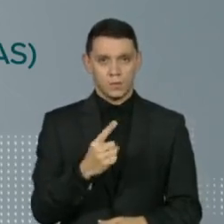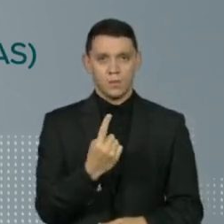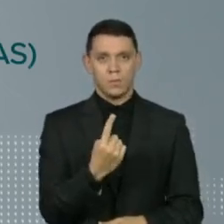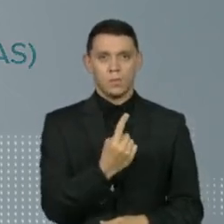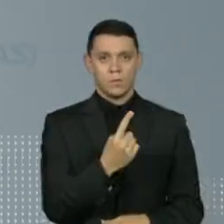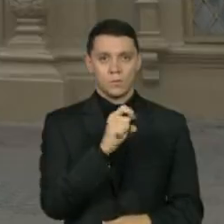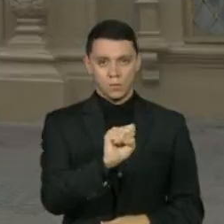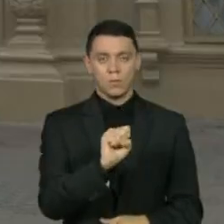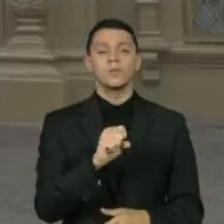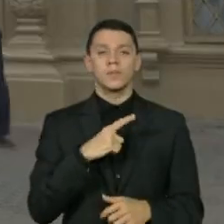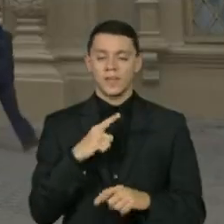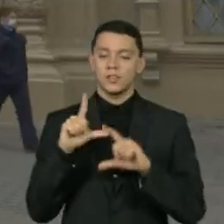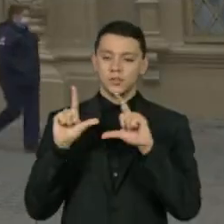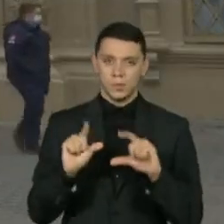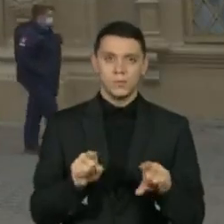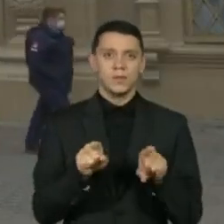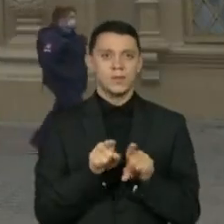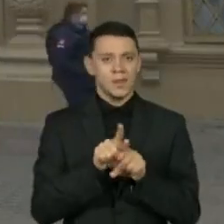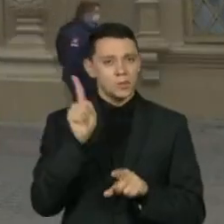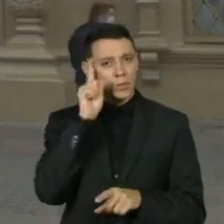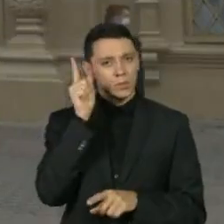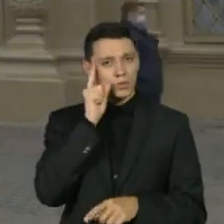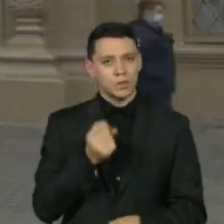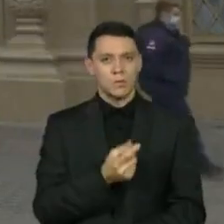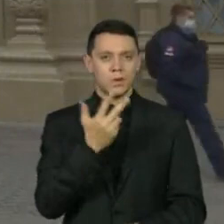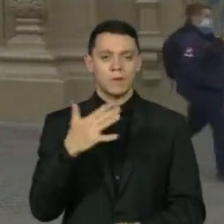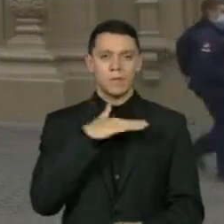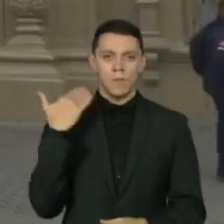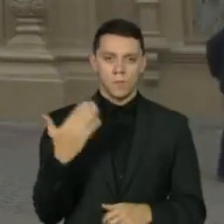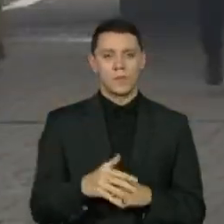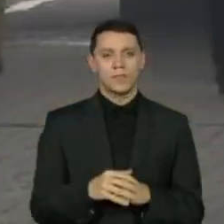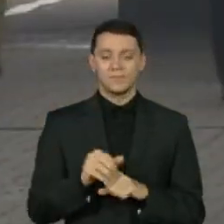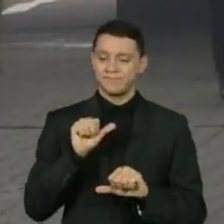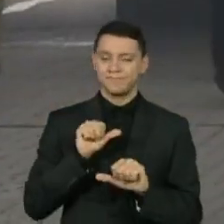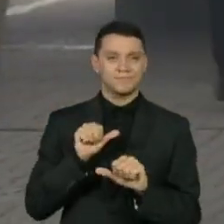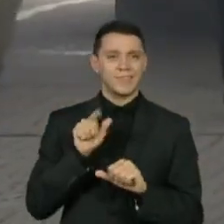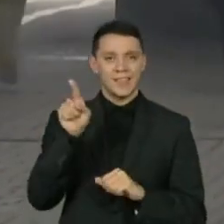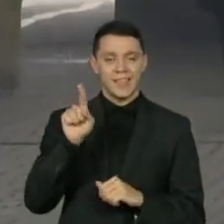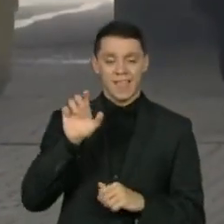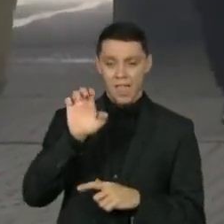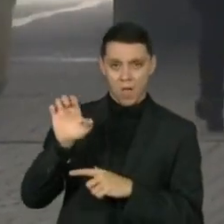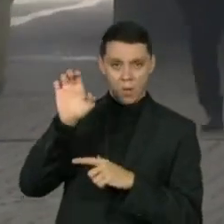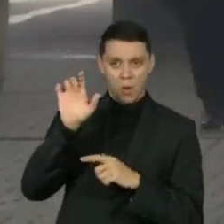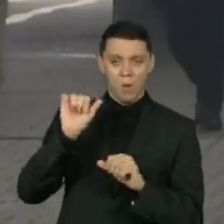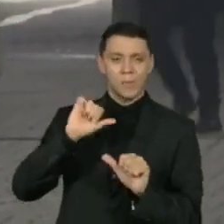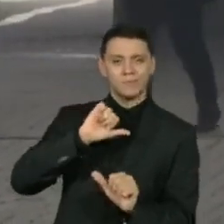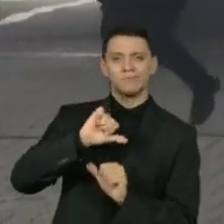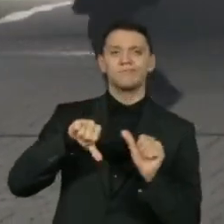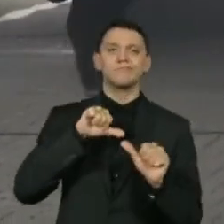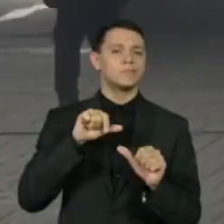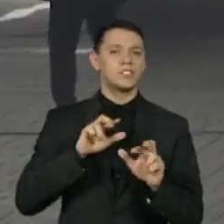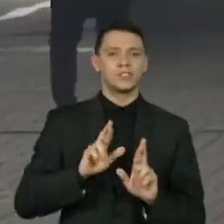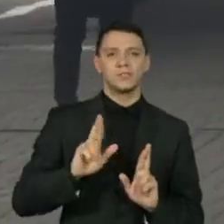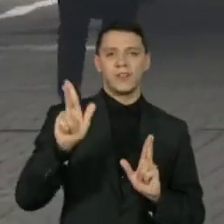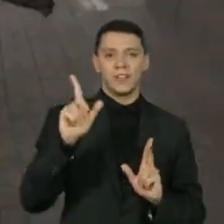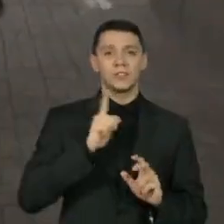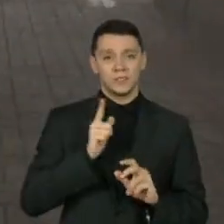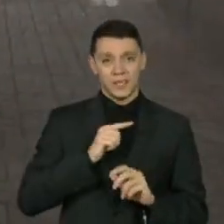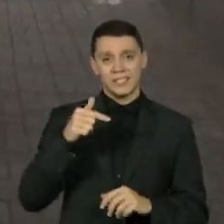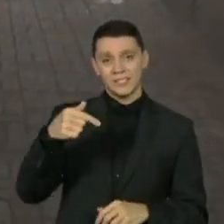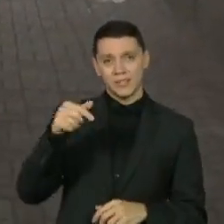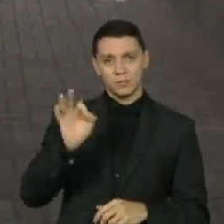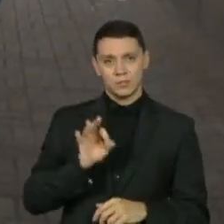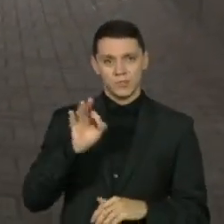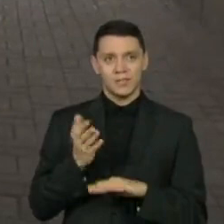na média diária. Justamente o contrário do que aconteceu na Europa, que registrou 7% de aumento de casos na